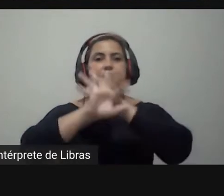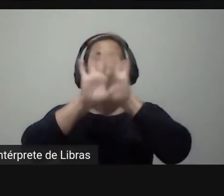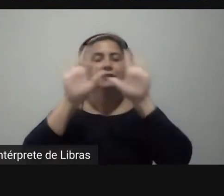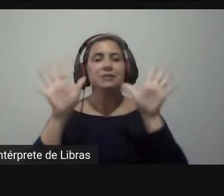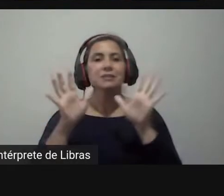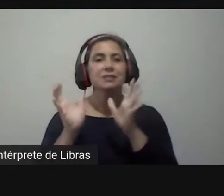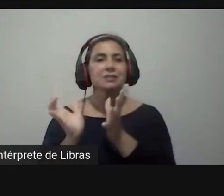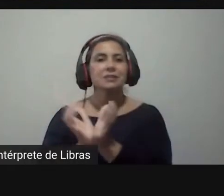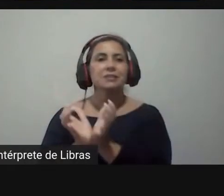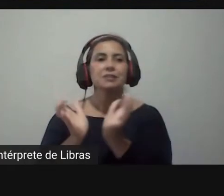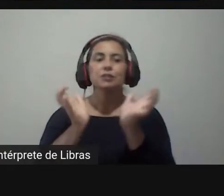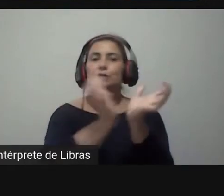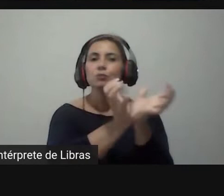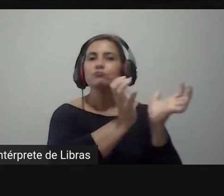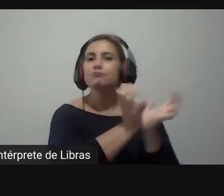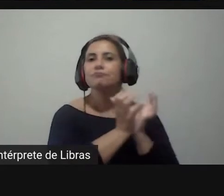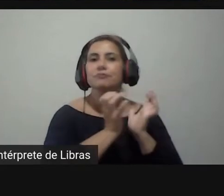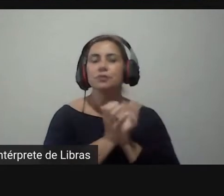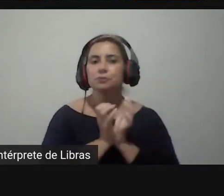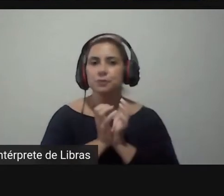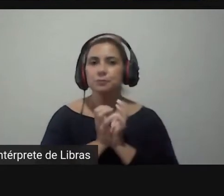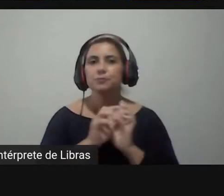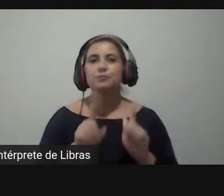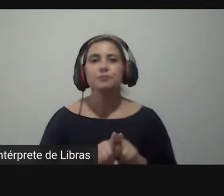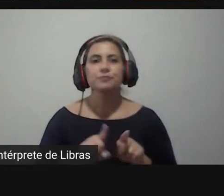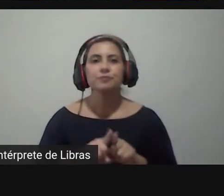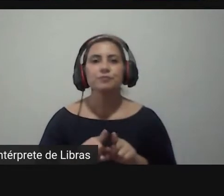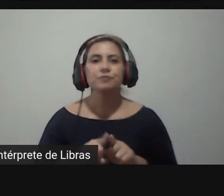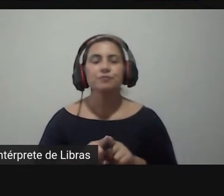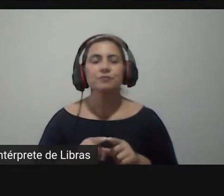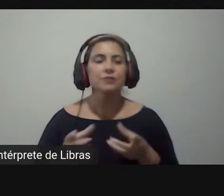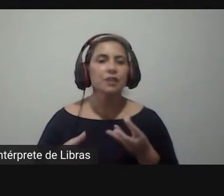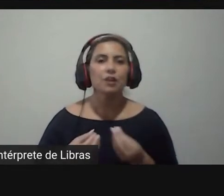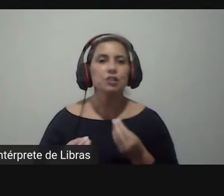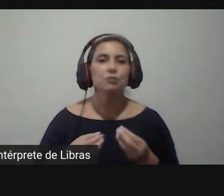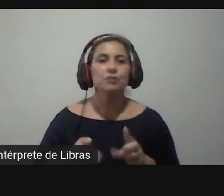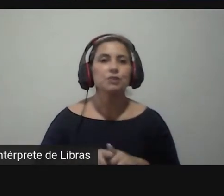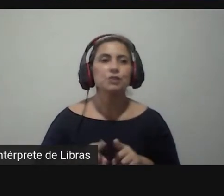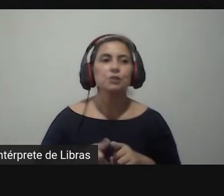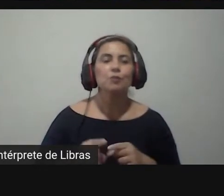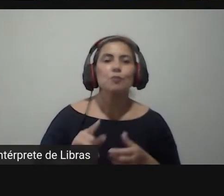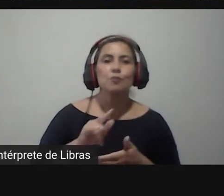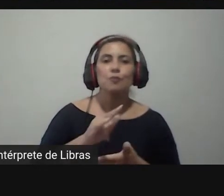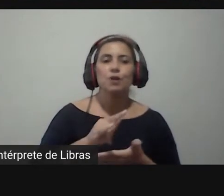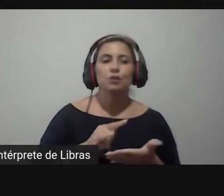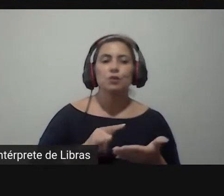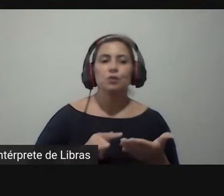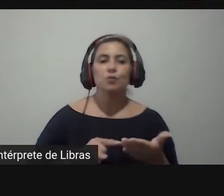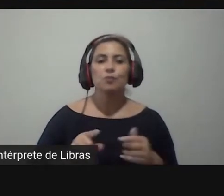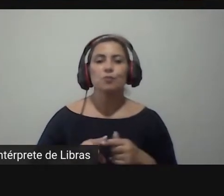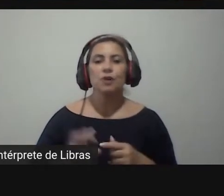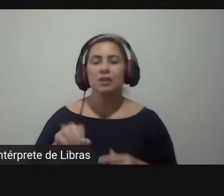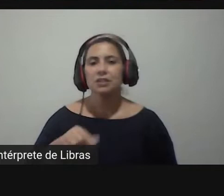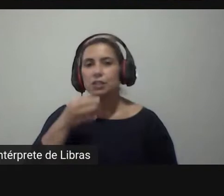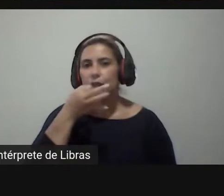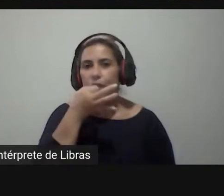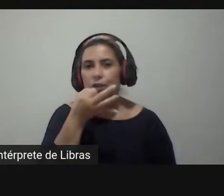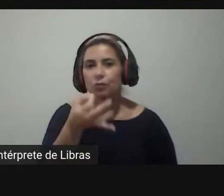Comissão de Ideização Participativa eles têm uma massa documental de demandas de sugestões